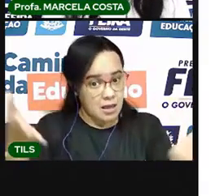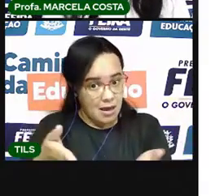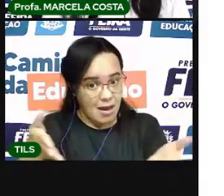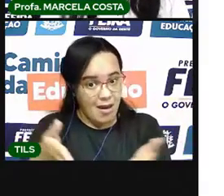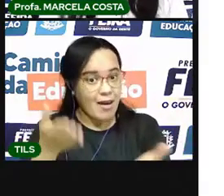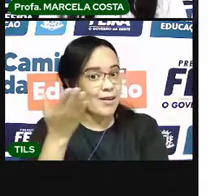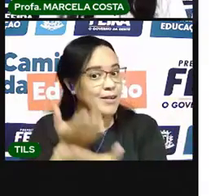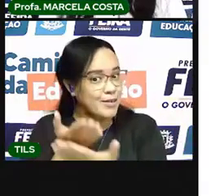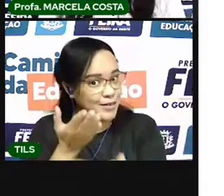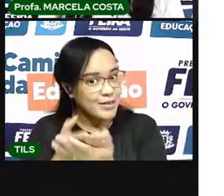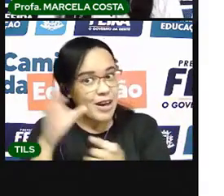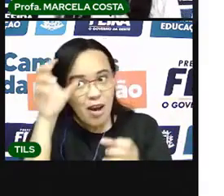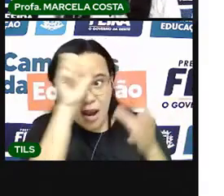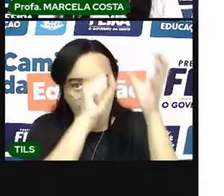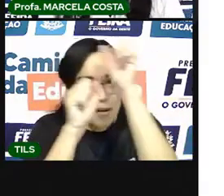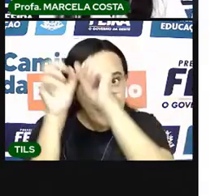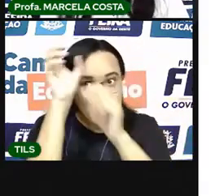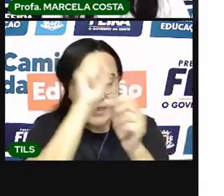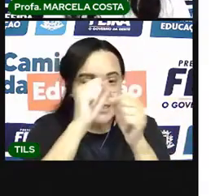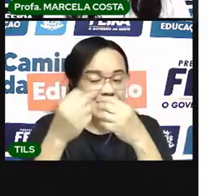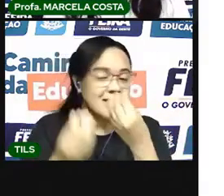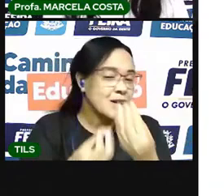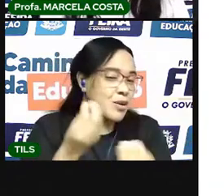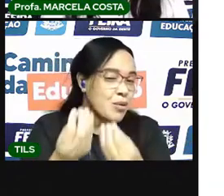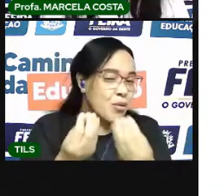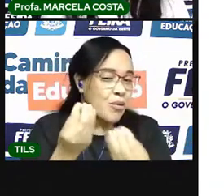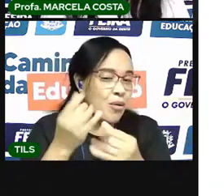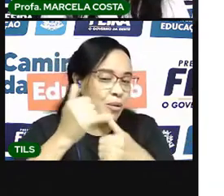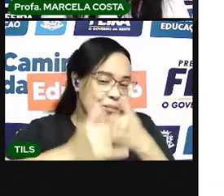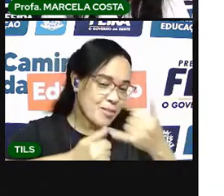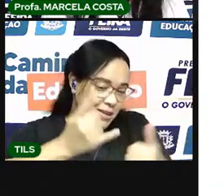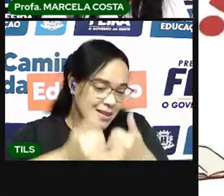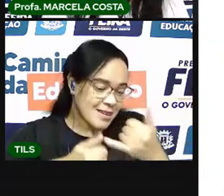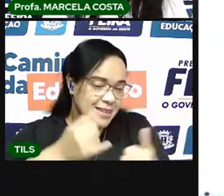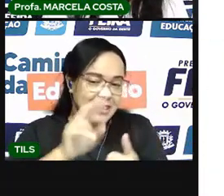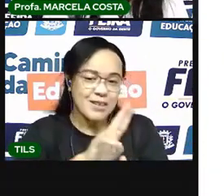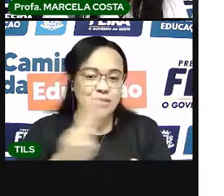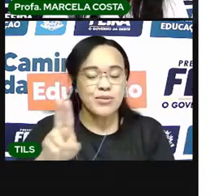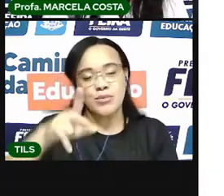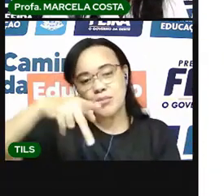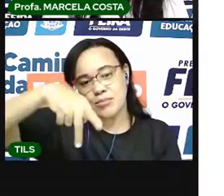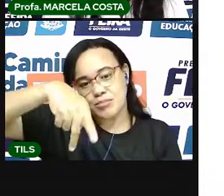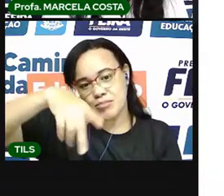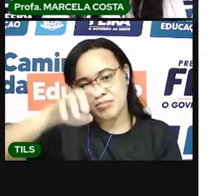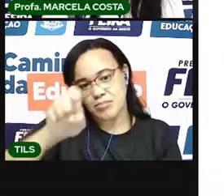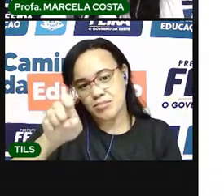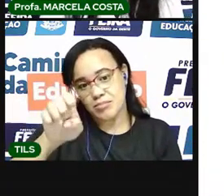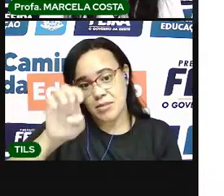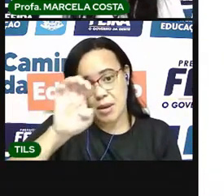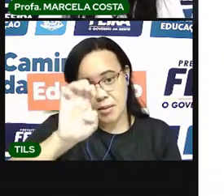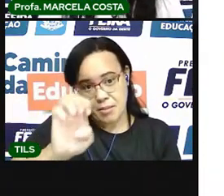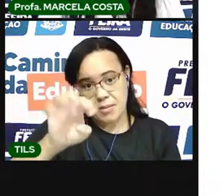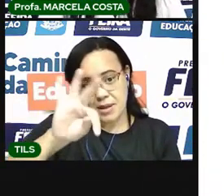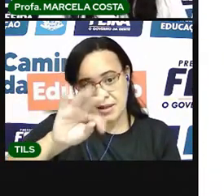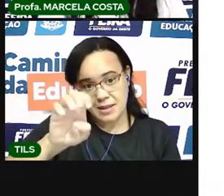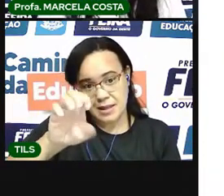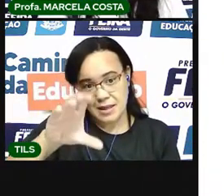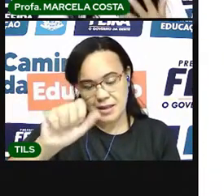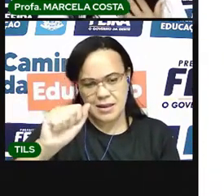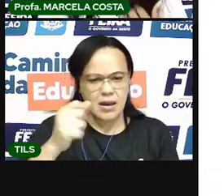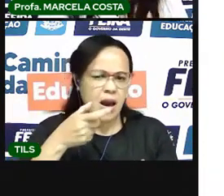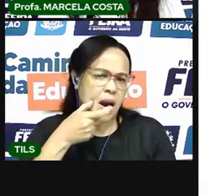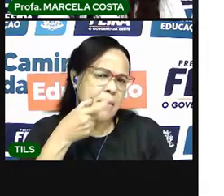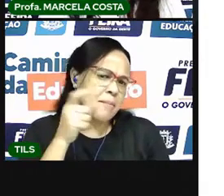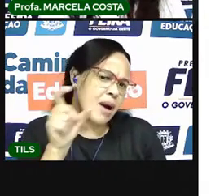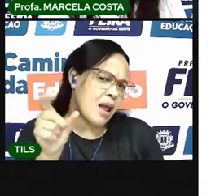de hoje, a gente vai aprender um pouco mais sobre esse brinquedo, a peteca. A palavra peteca vem